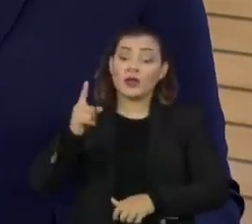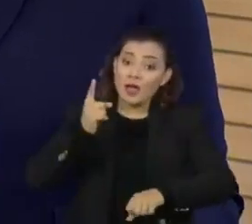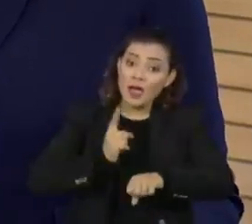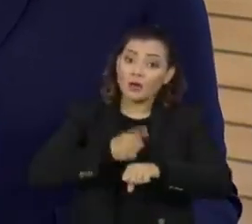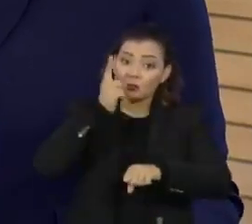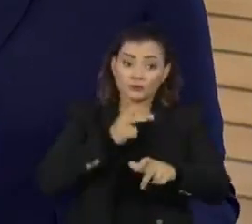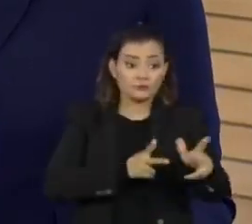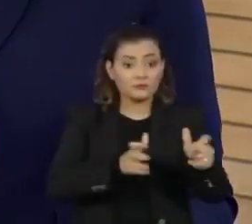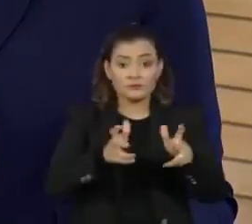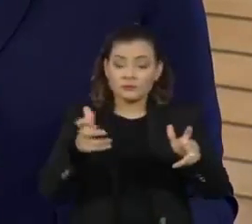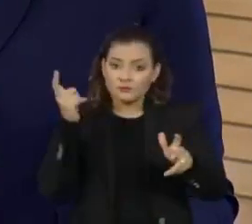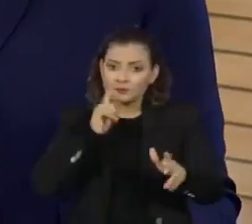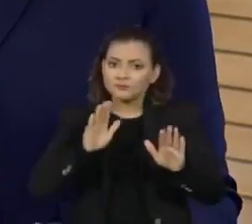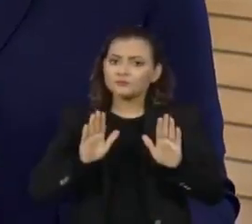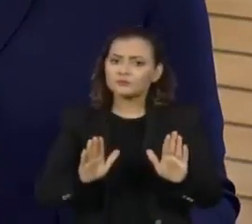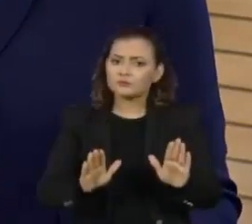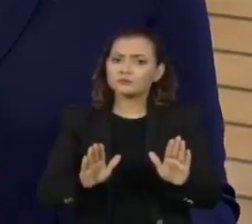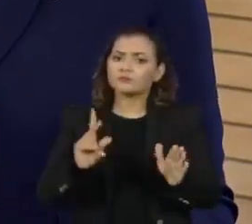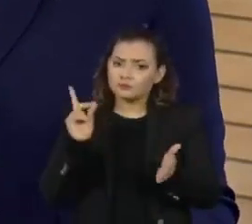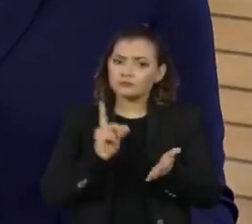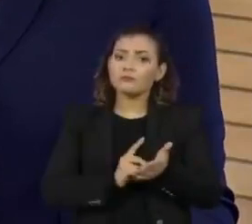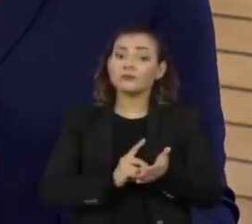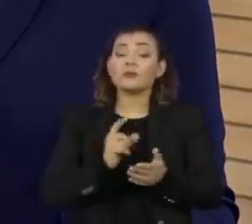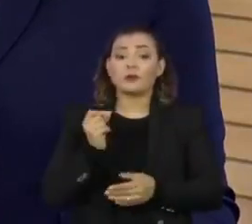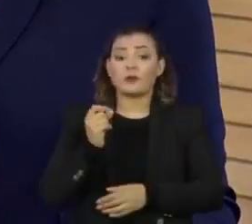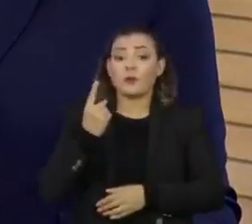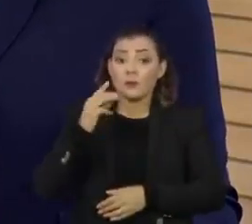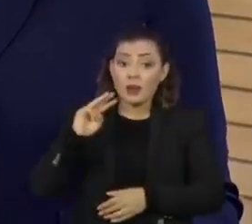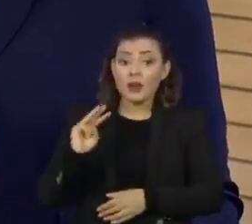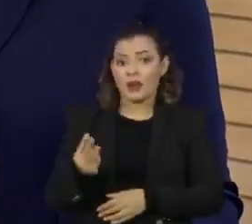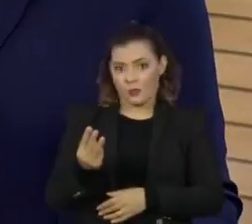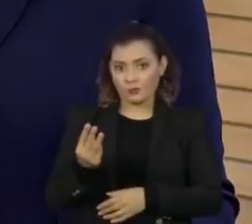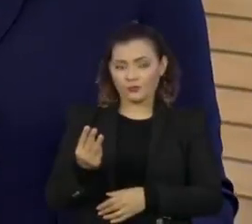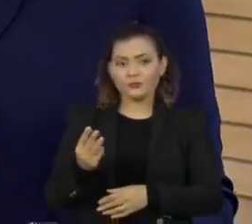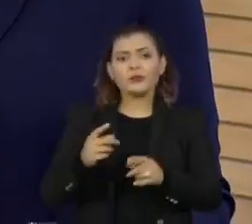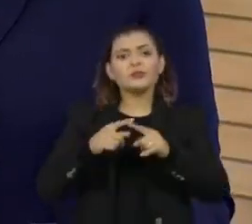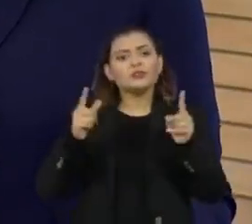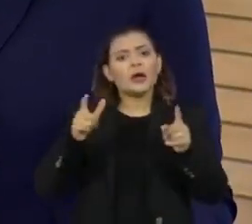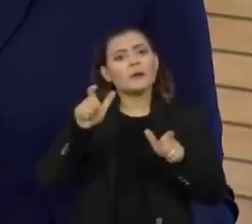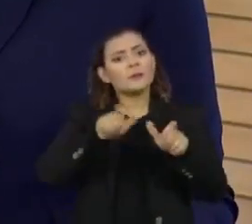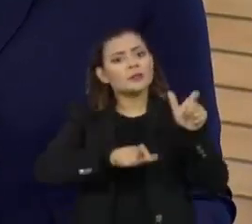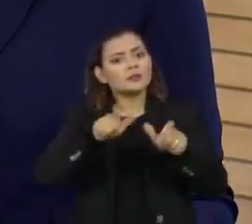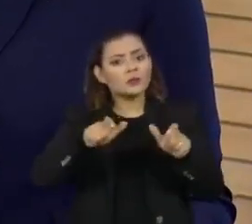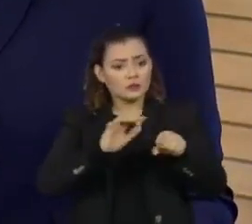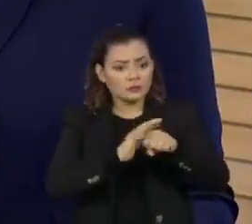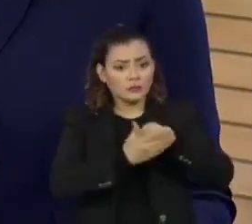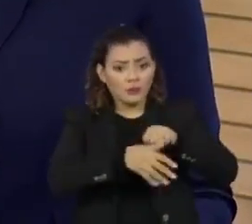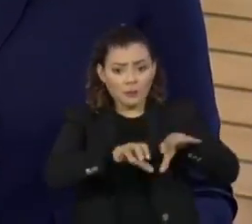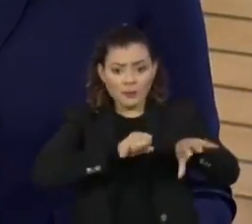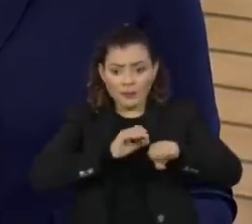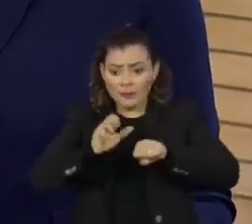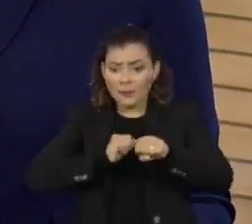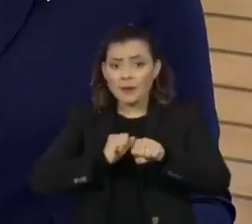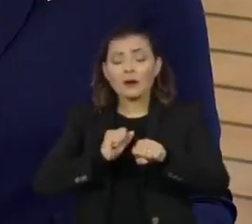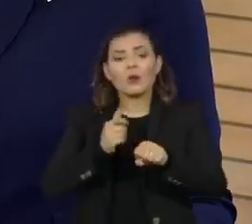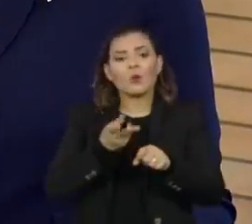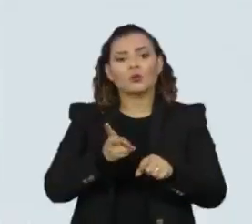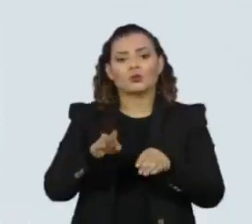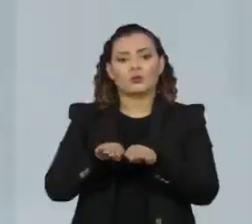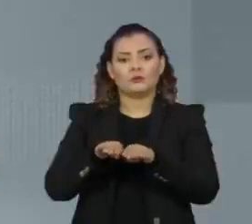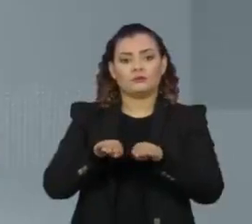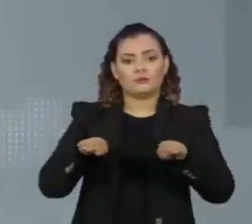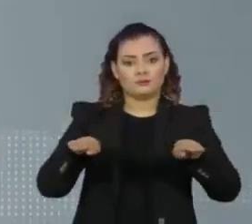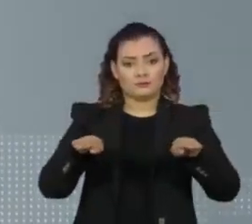recorde, apesar de ainda distante do que o país precisa. As médias de casos e vítimas permanecem estáveis.